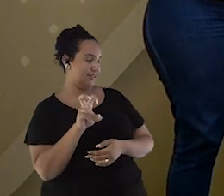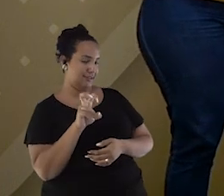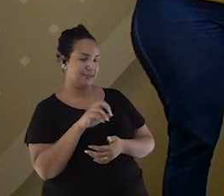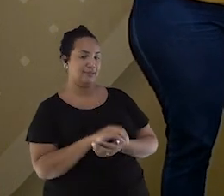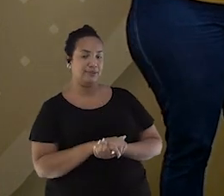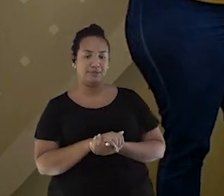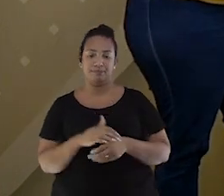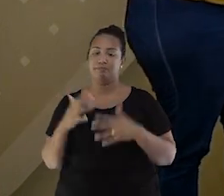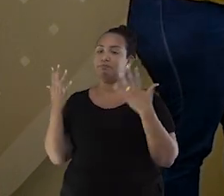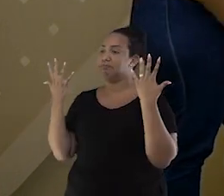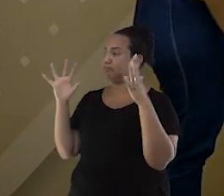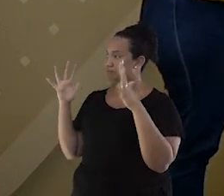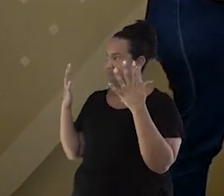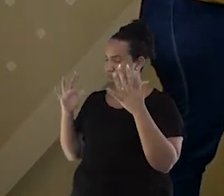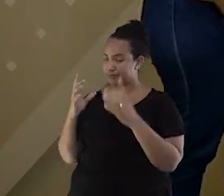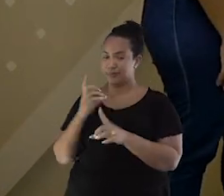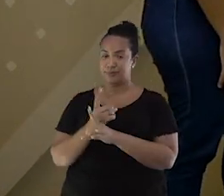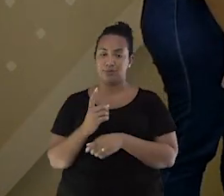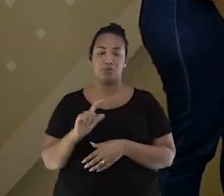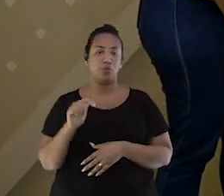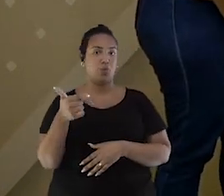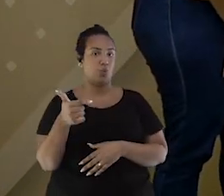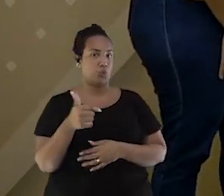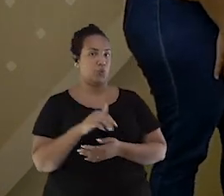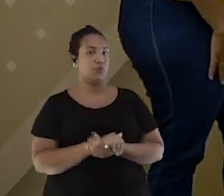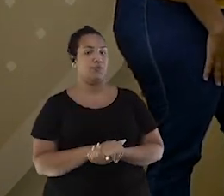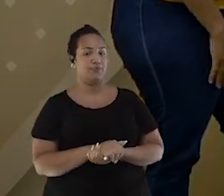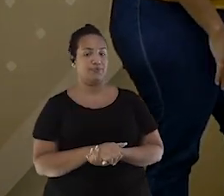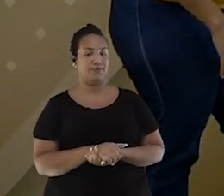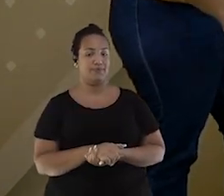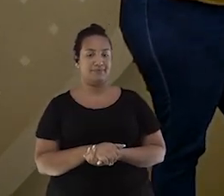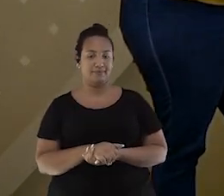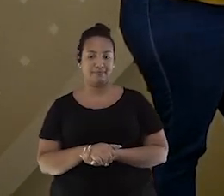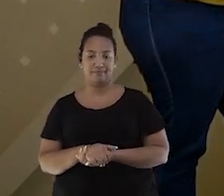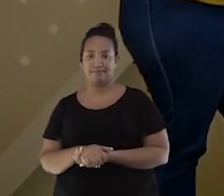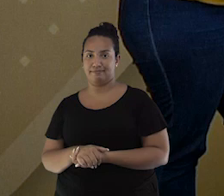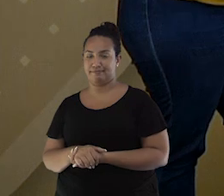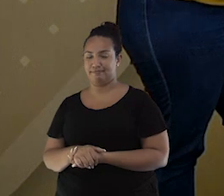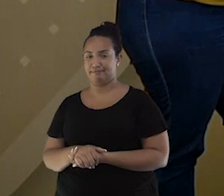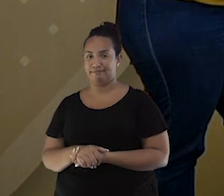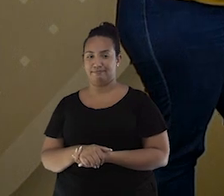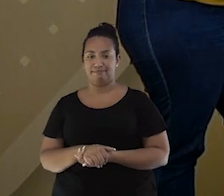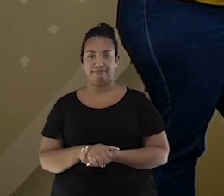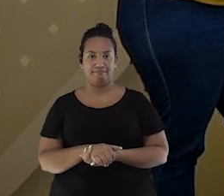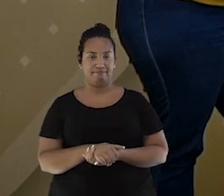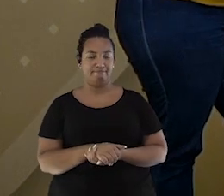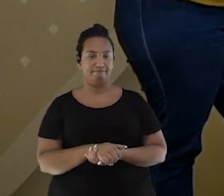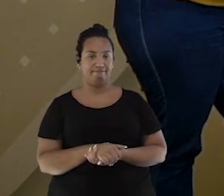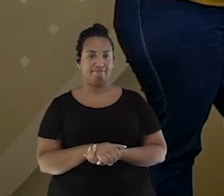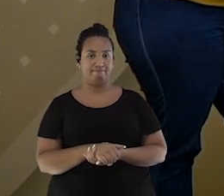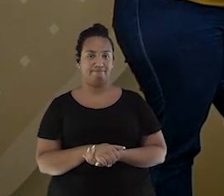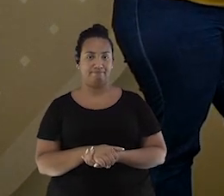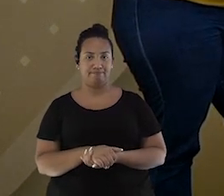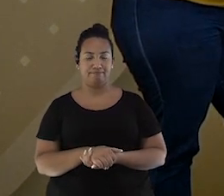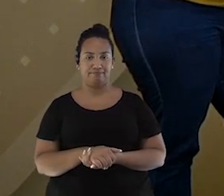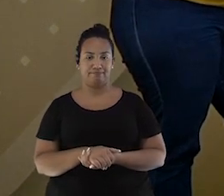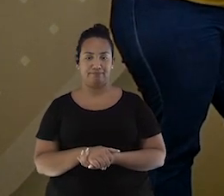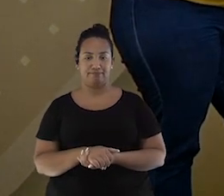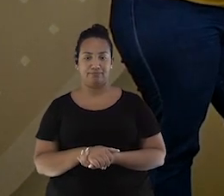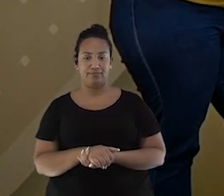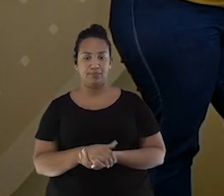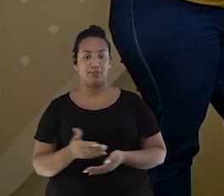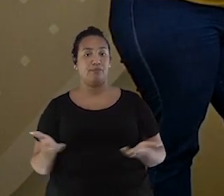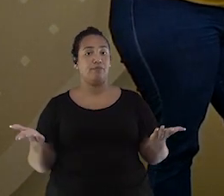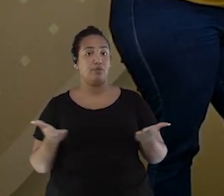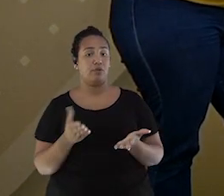Afundou mais um navio meu. Eu estou comemorando que ela está afundando meu navio, mas é isso aí. Pronto. Agora, então, agora